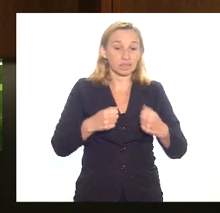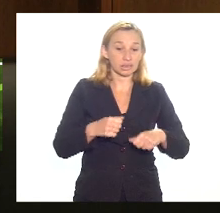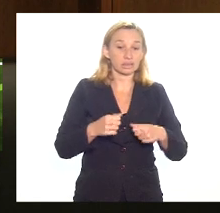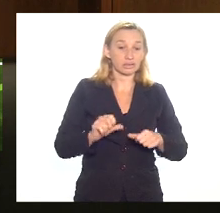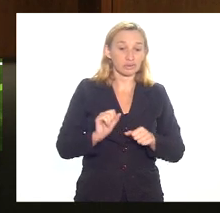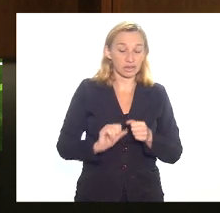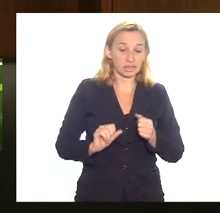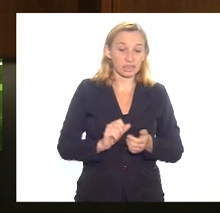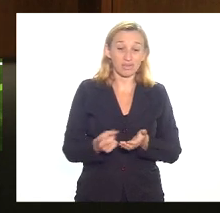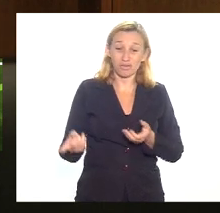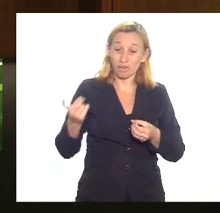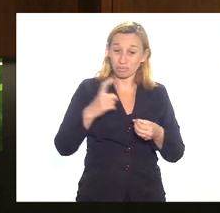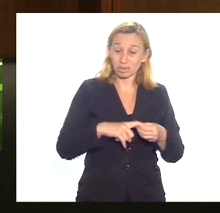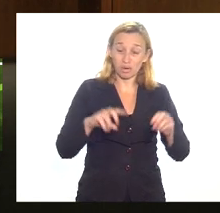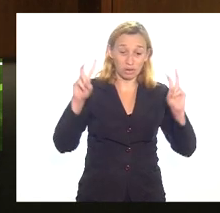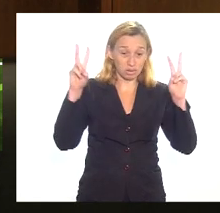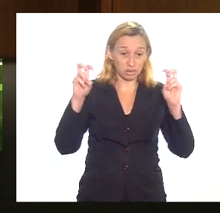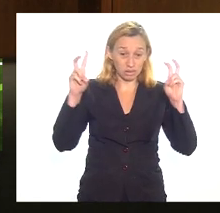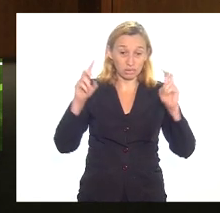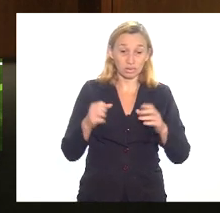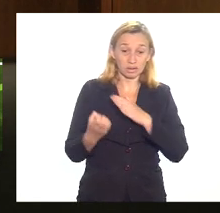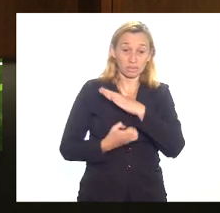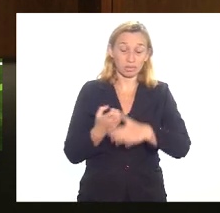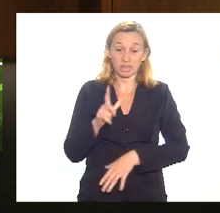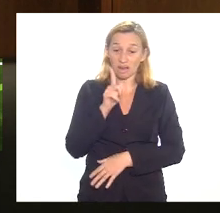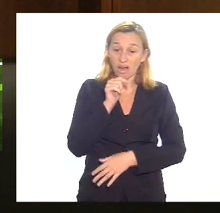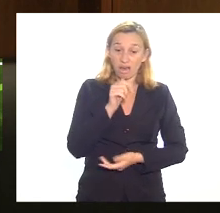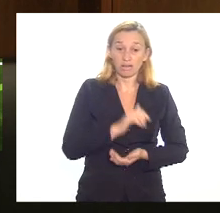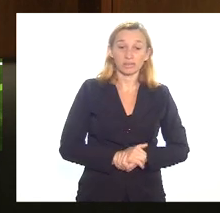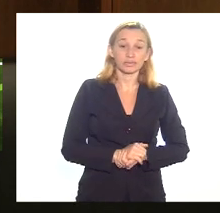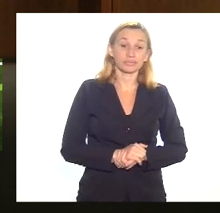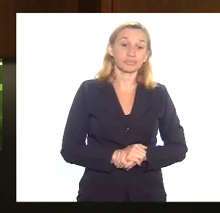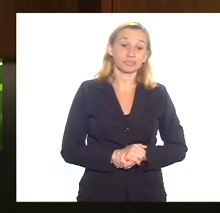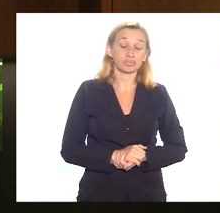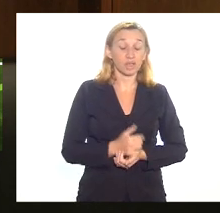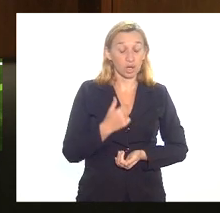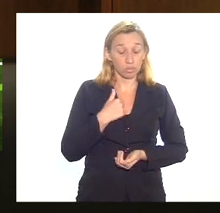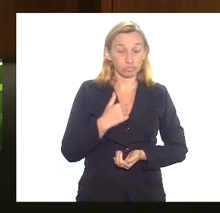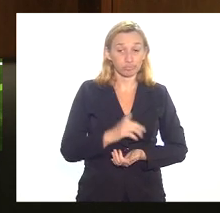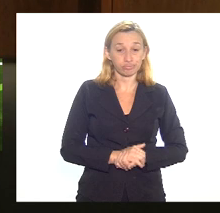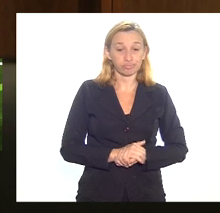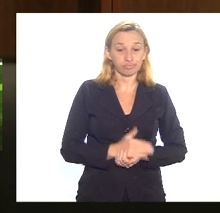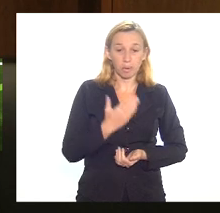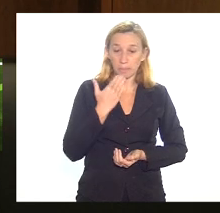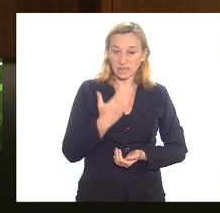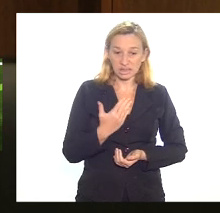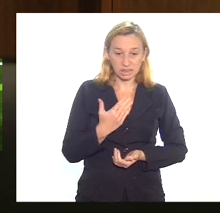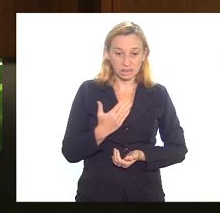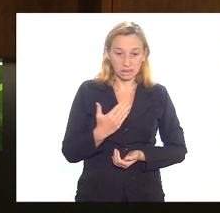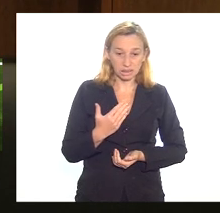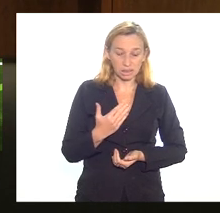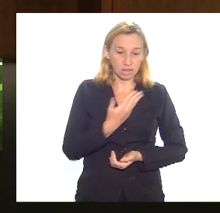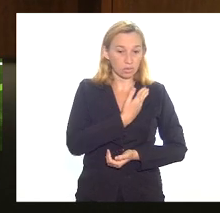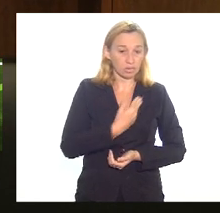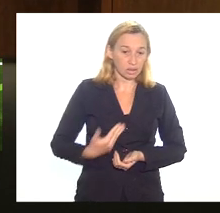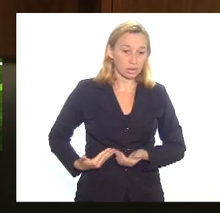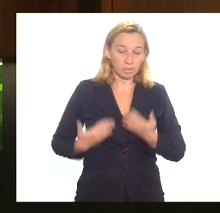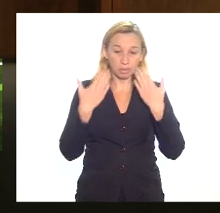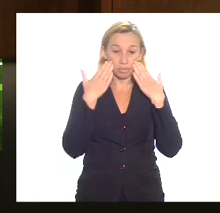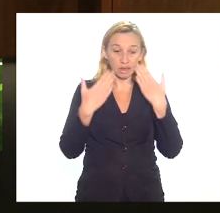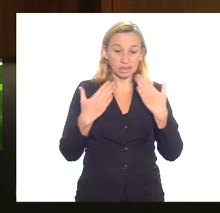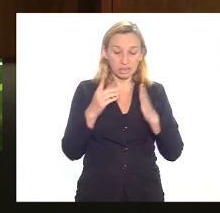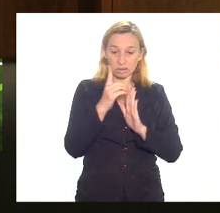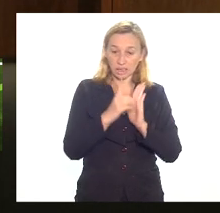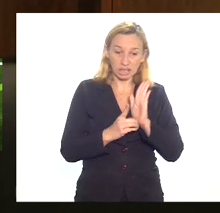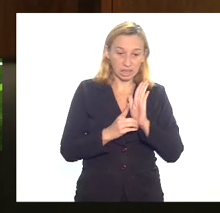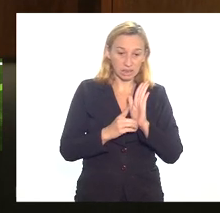a tem que voltar a questão da água da CEDAI eu não pedi autorização ao governador para apresentar o decreto